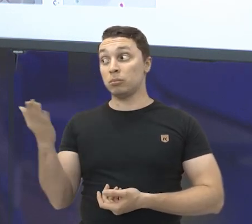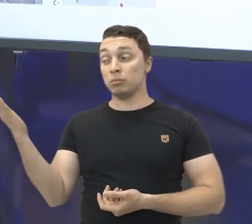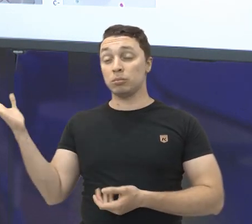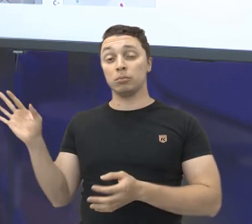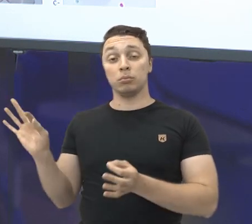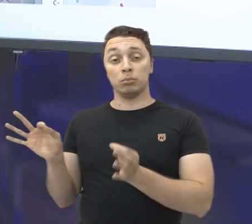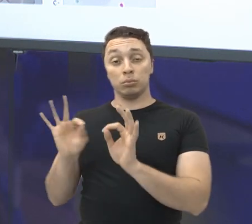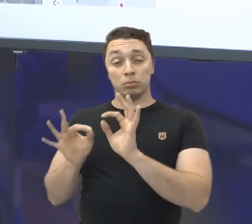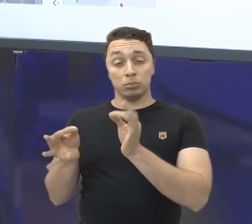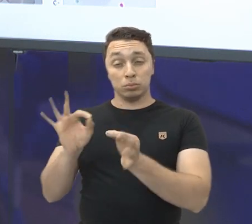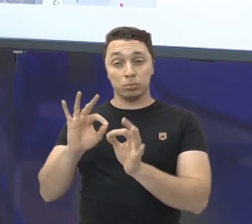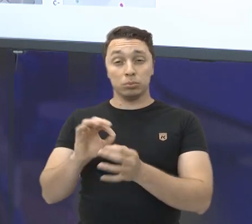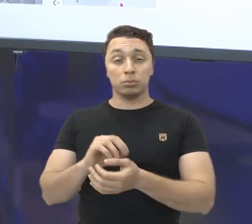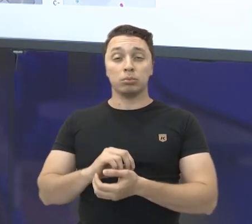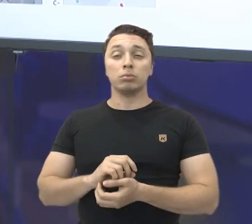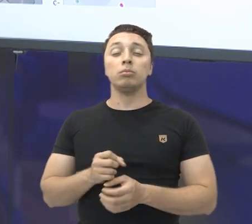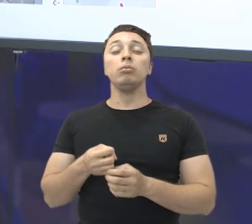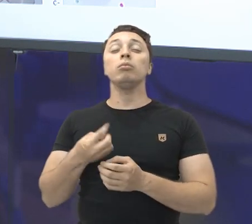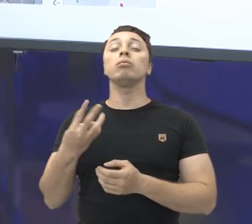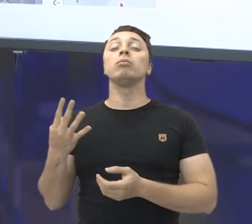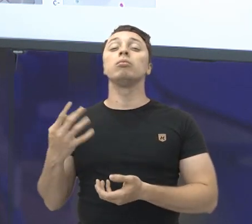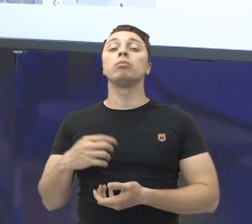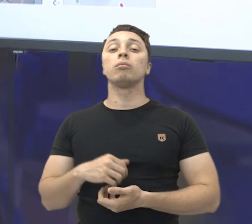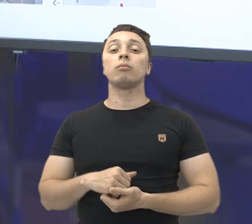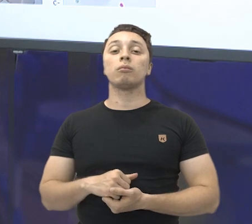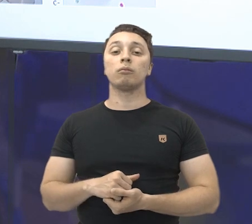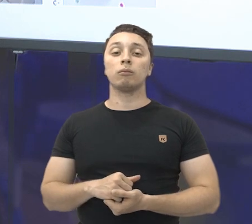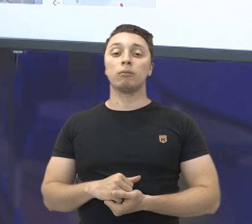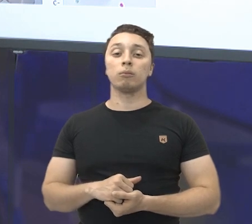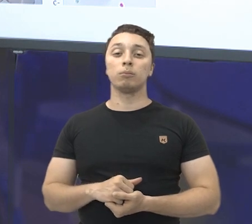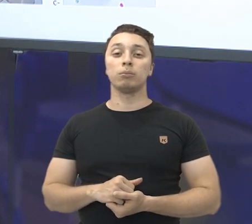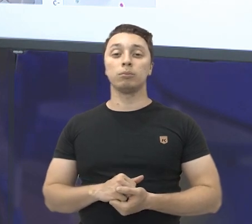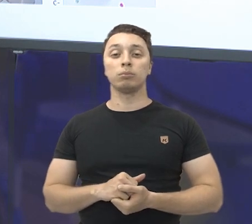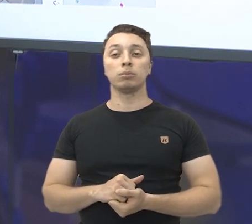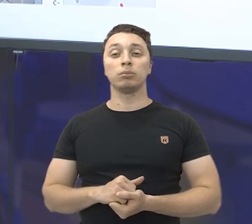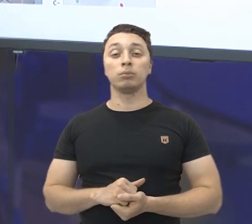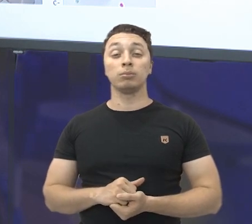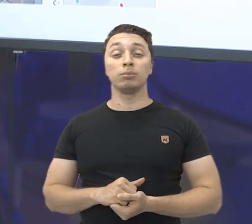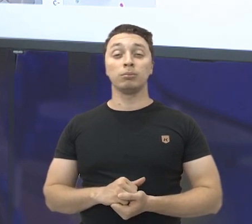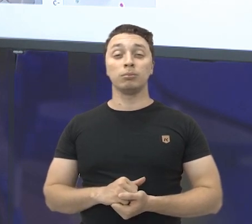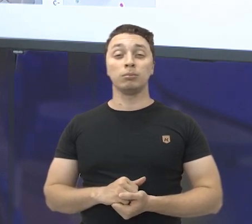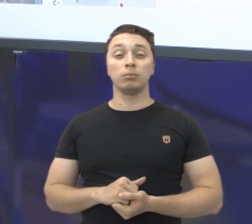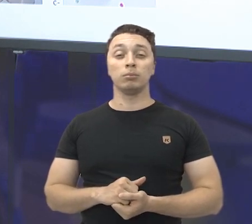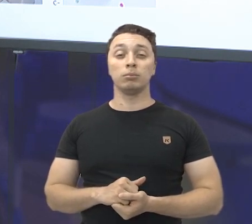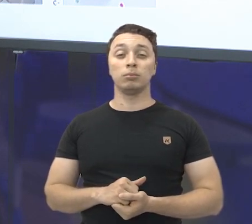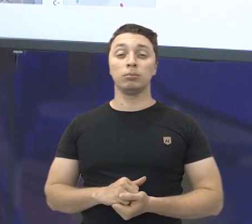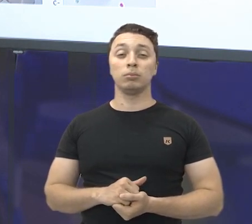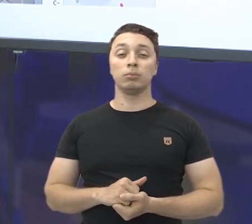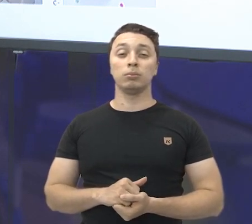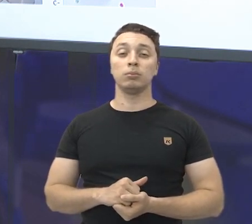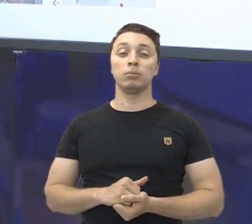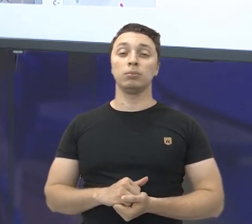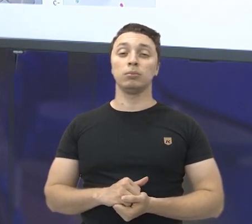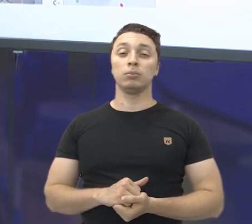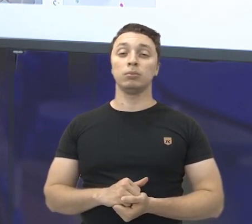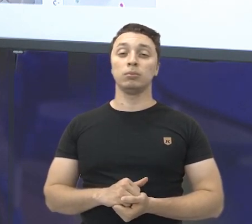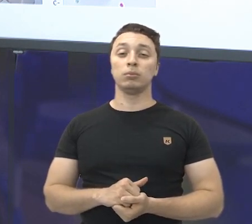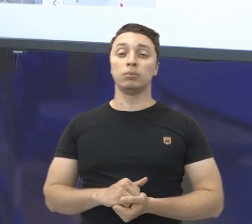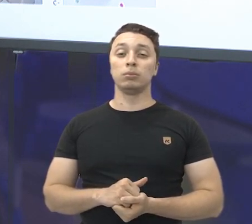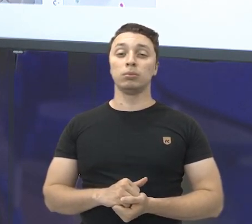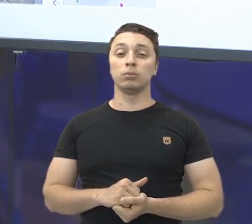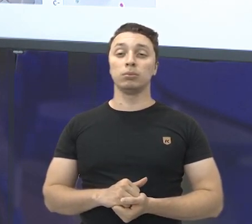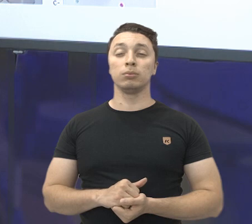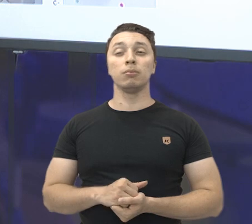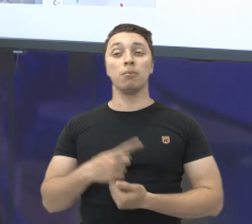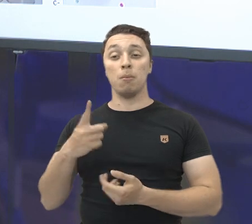Qual seria delas? Vê só. Ó, a gente transforma quando a gente